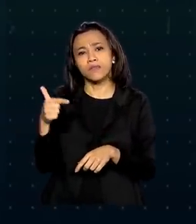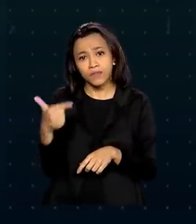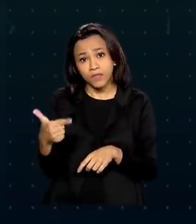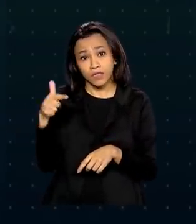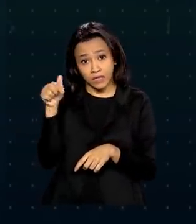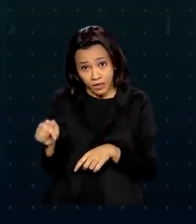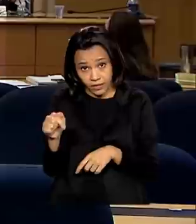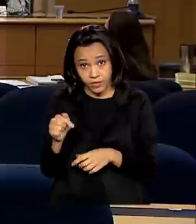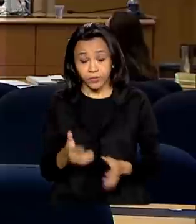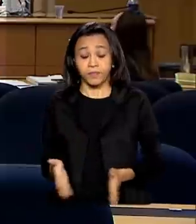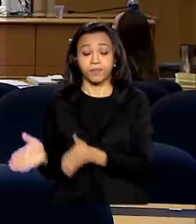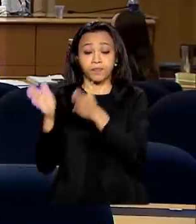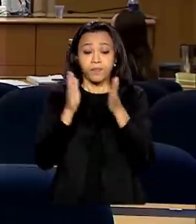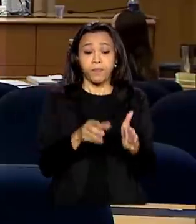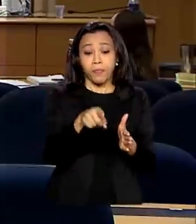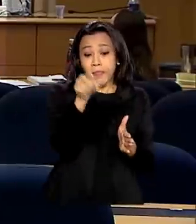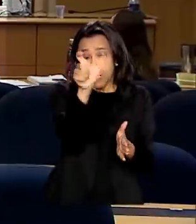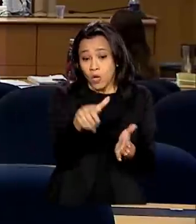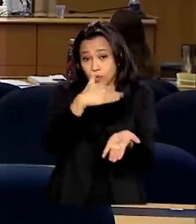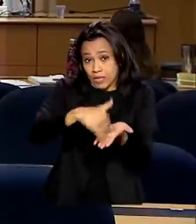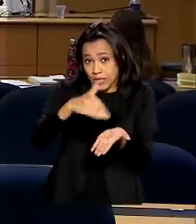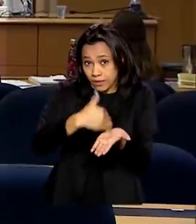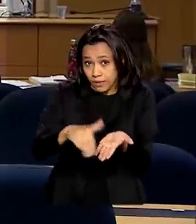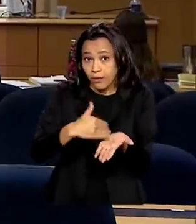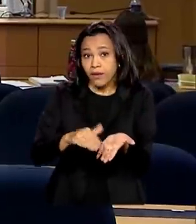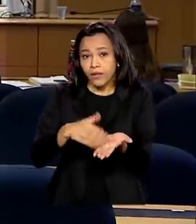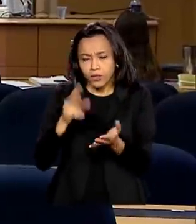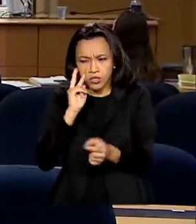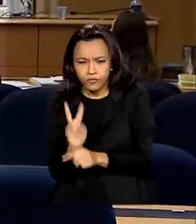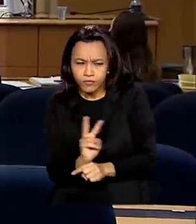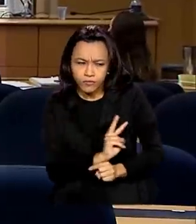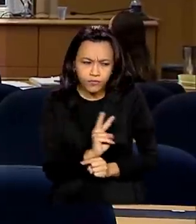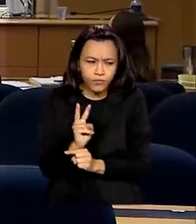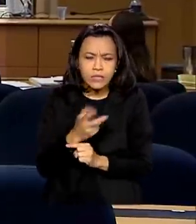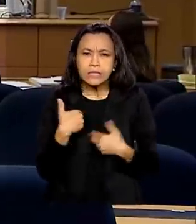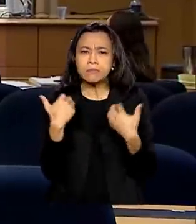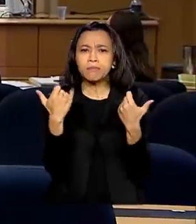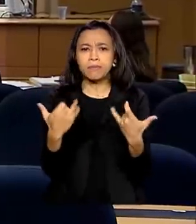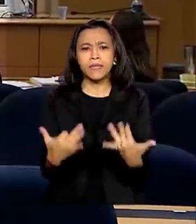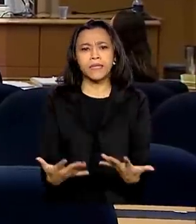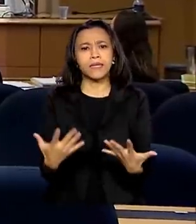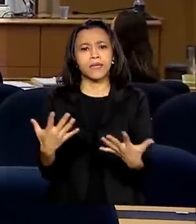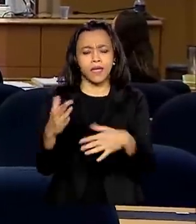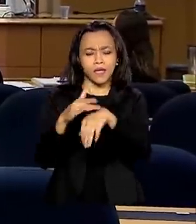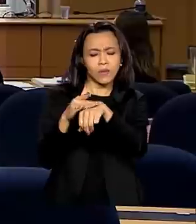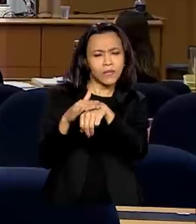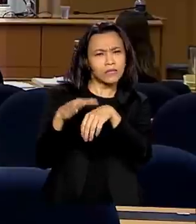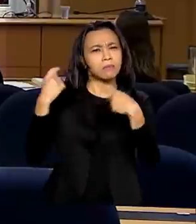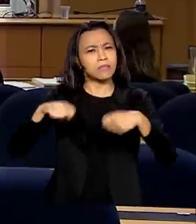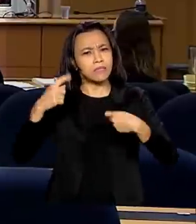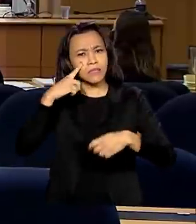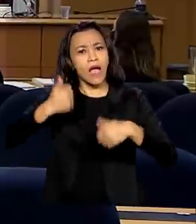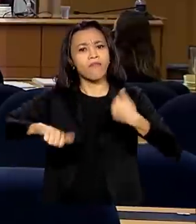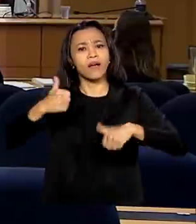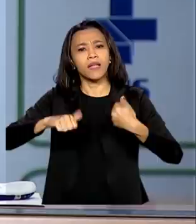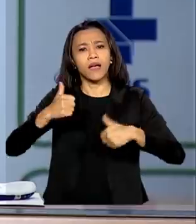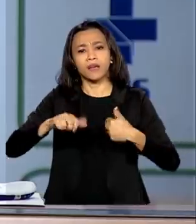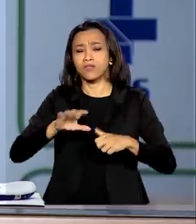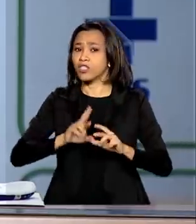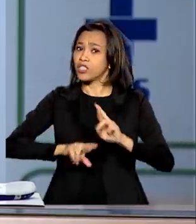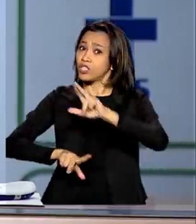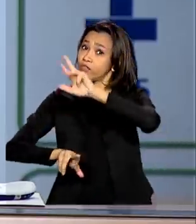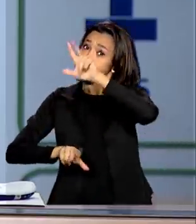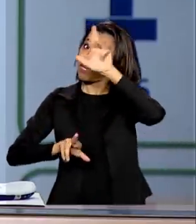O secretário de Vigilância em Saúde explica que o comportamento da doença precisa ser avaliado de região a região.